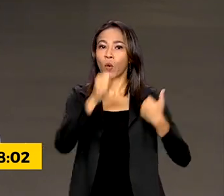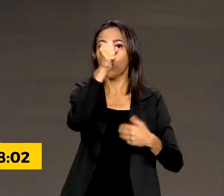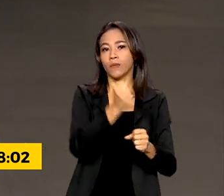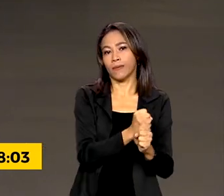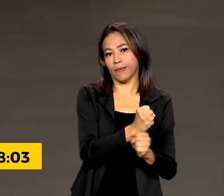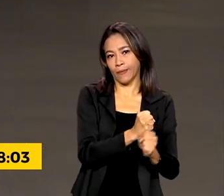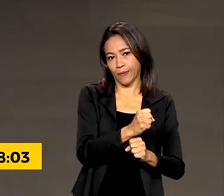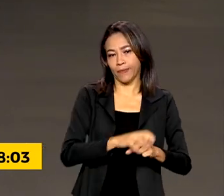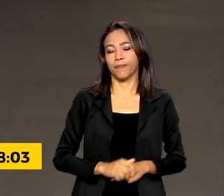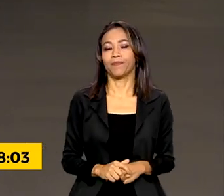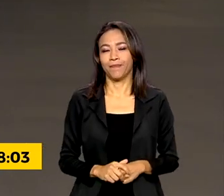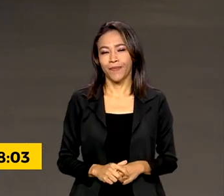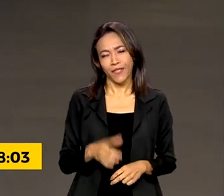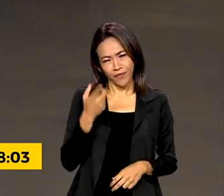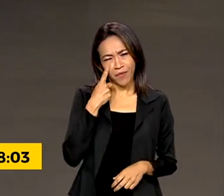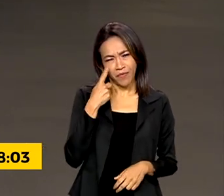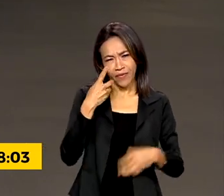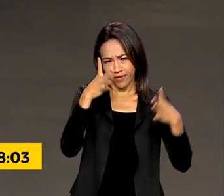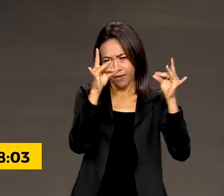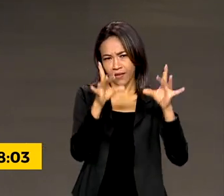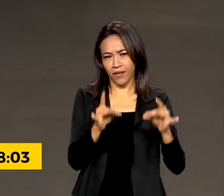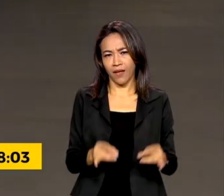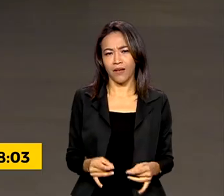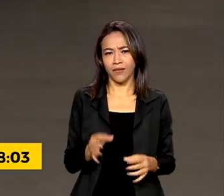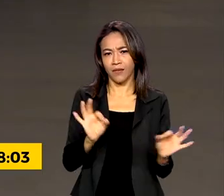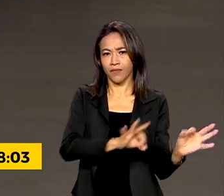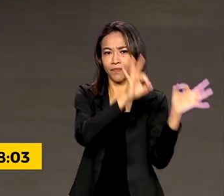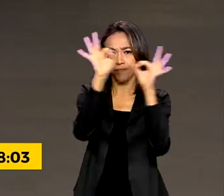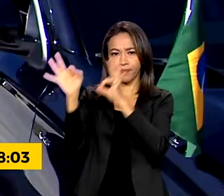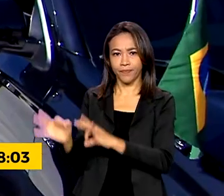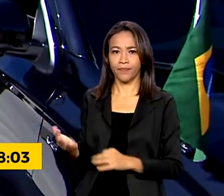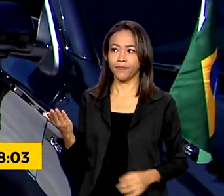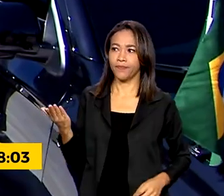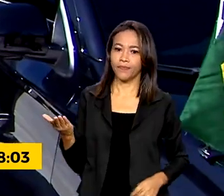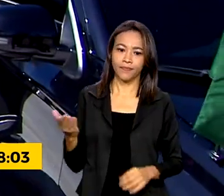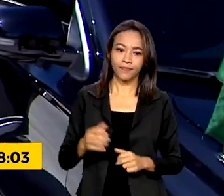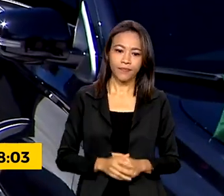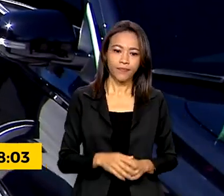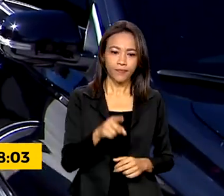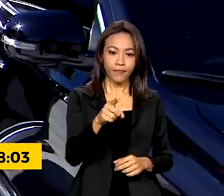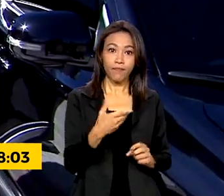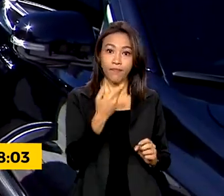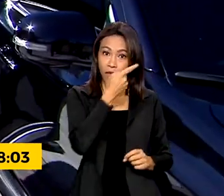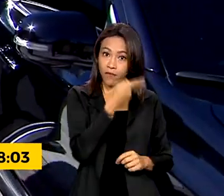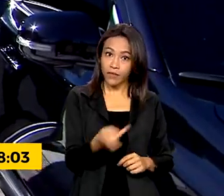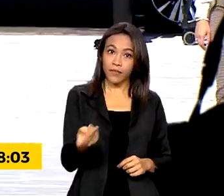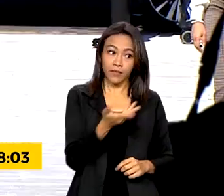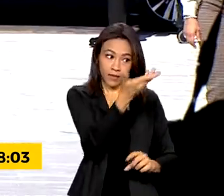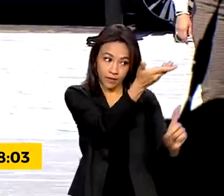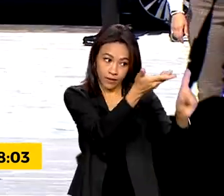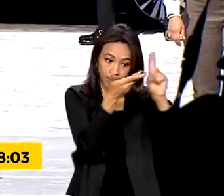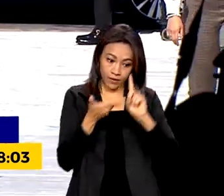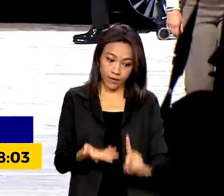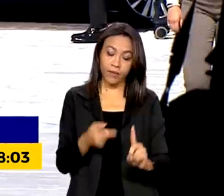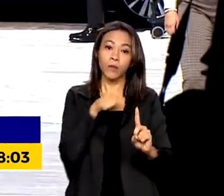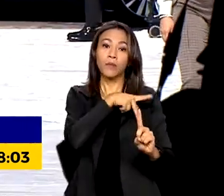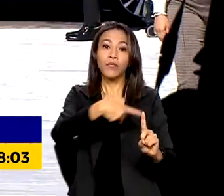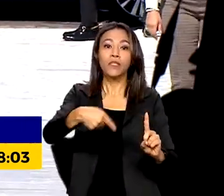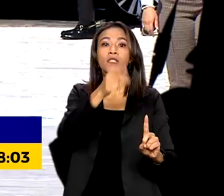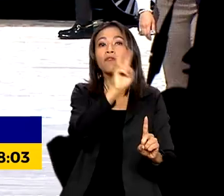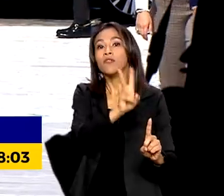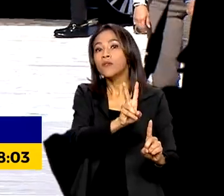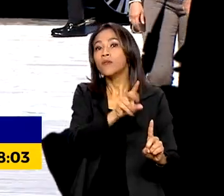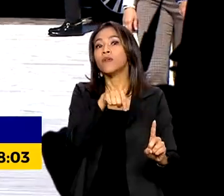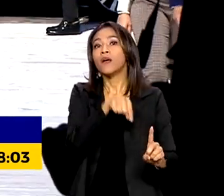anos. Vamos ver mais detalhes sobre isso na reportagem. A visita do presidente da Venezuela ao Brasil marca a